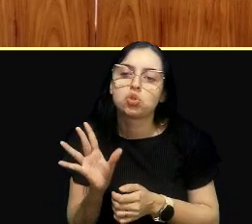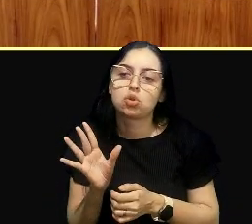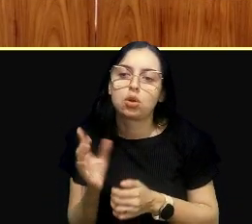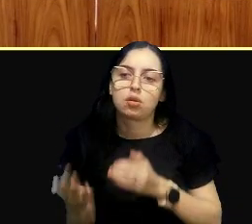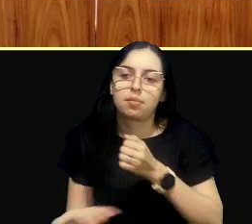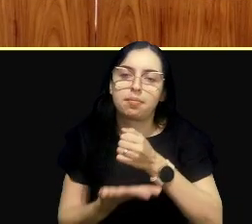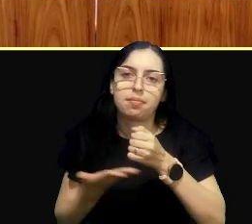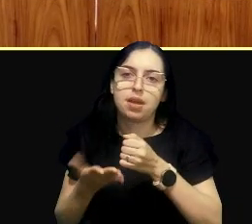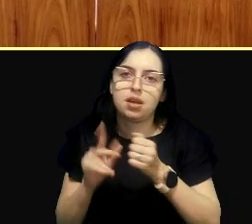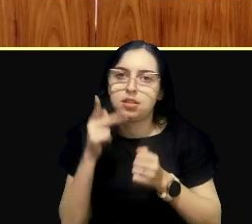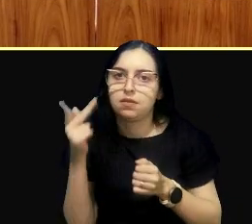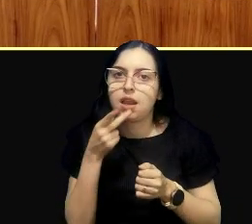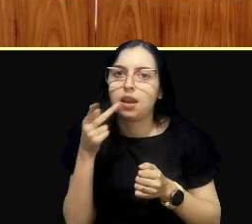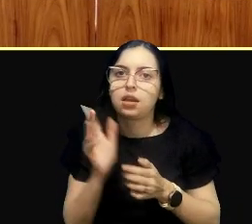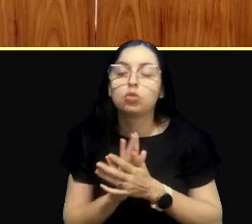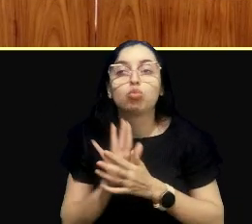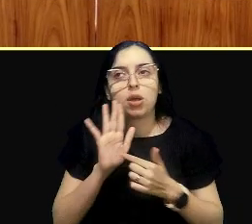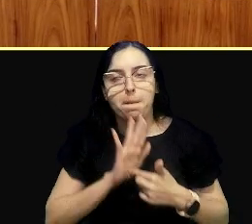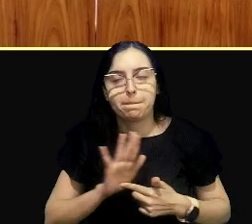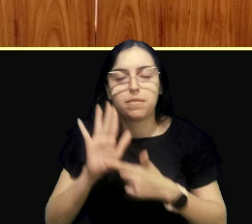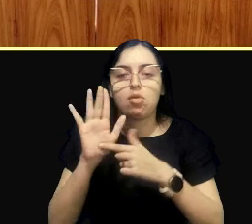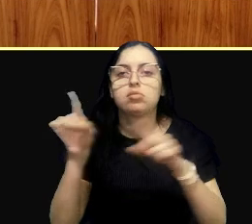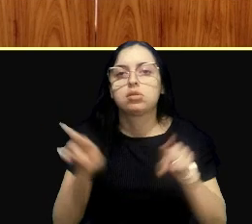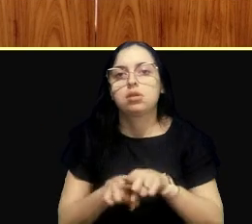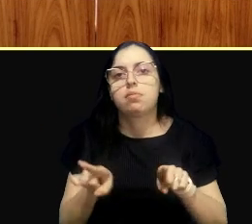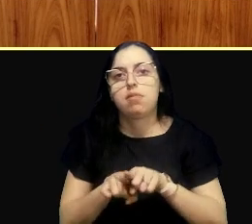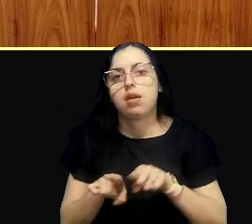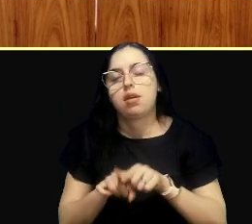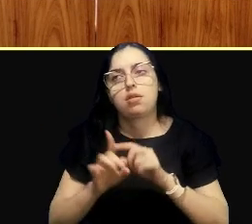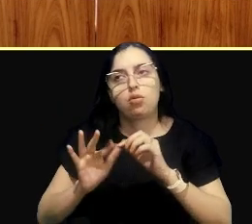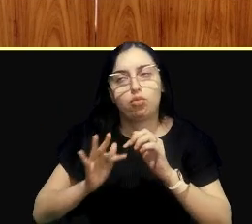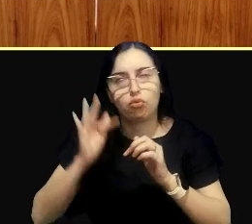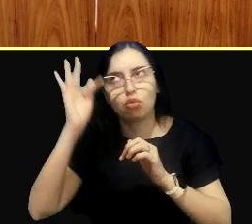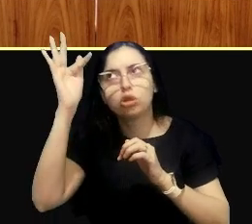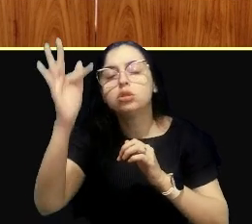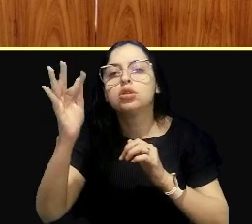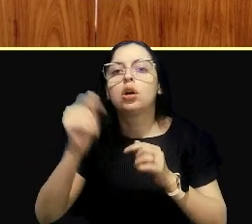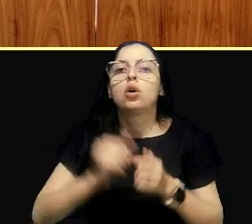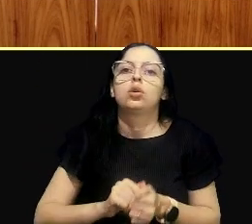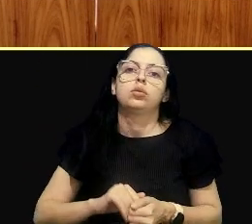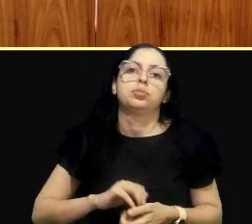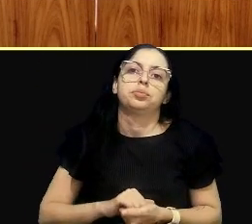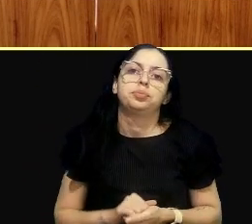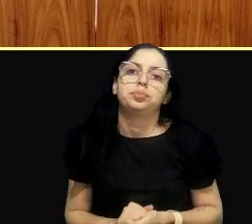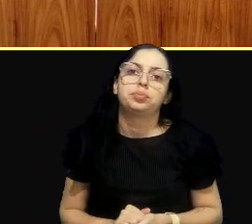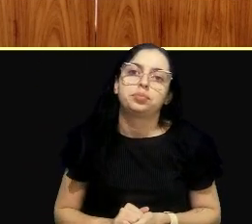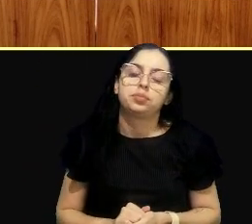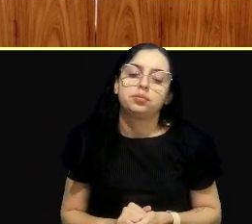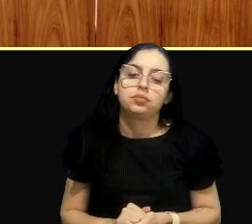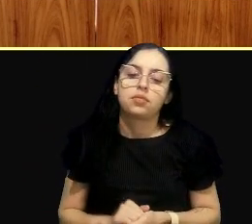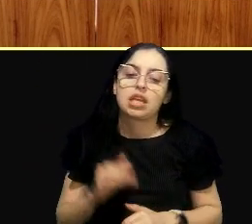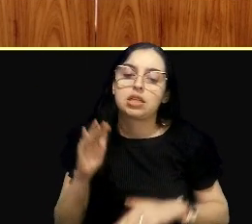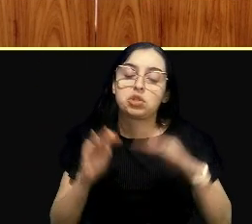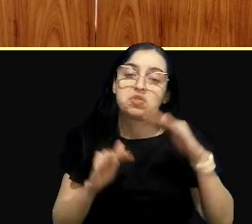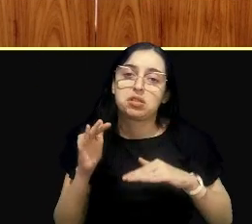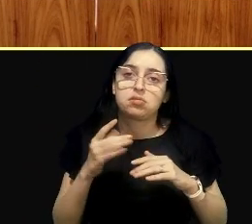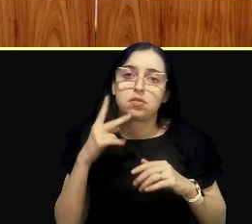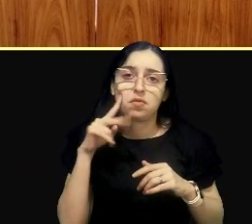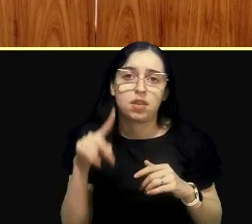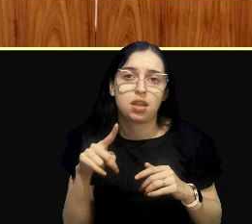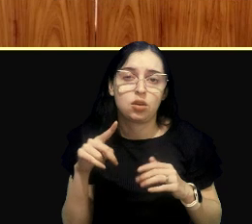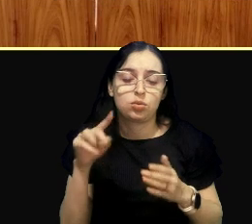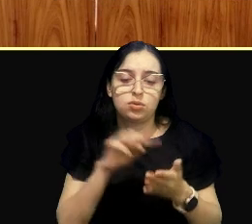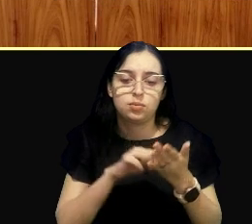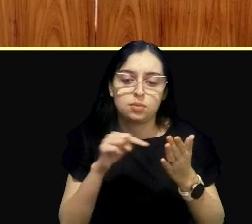na fala, eu demonstro, para ir, além daqui, do necessário, e às vezes, a gente vê lá na pontuação,